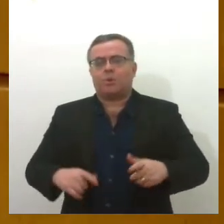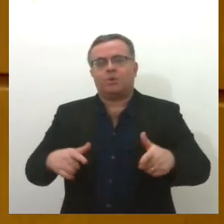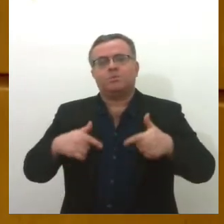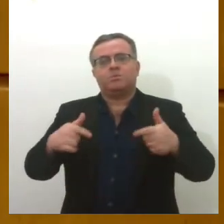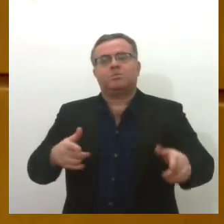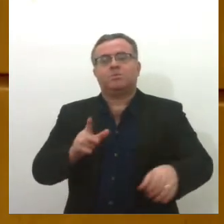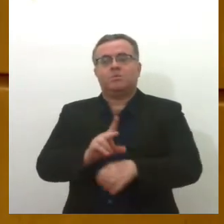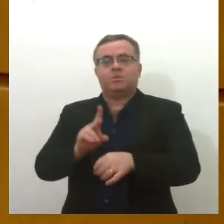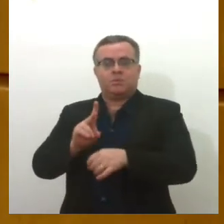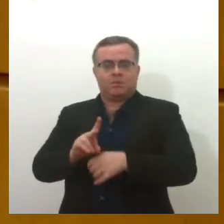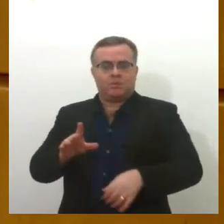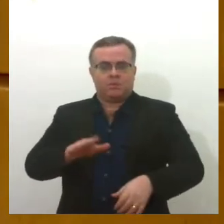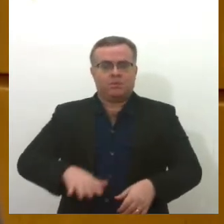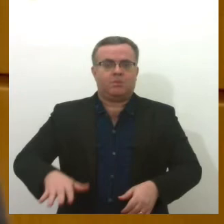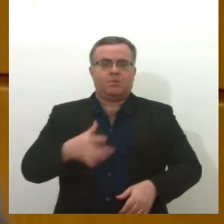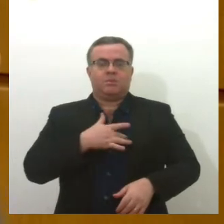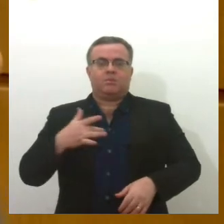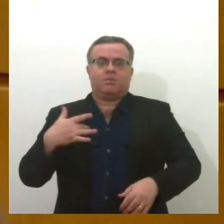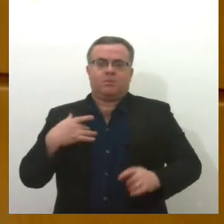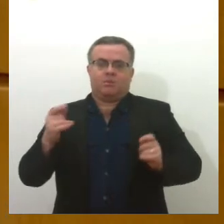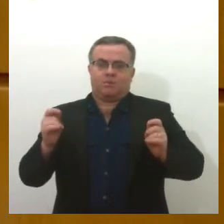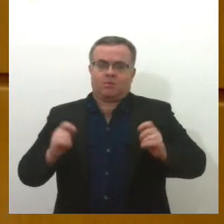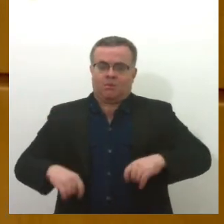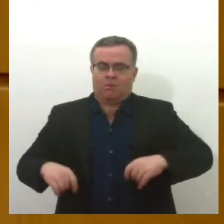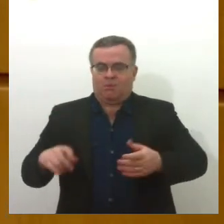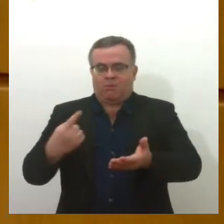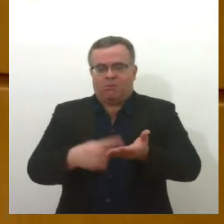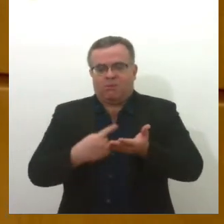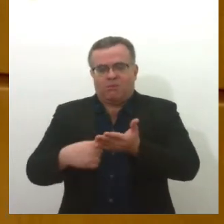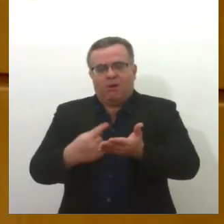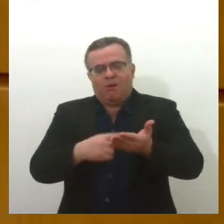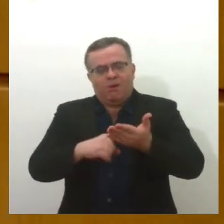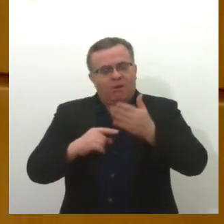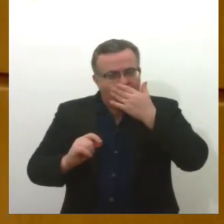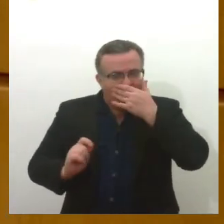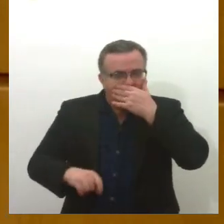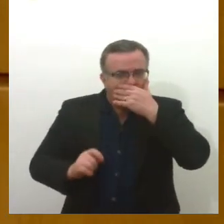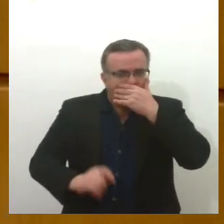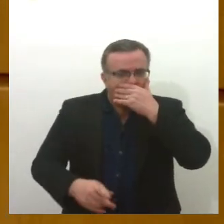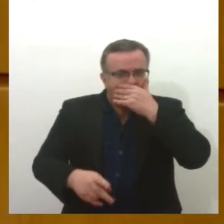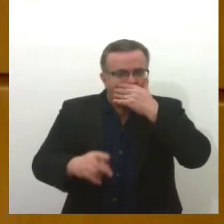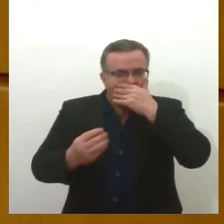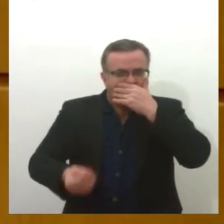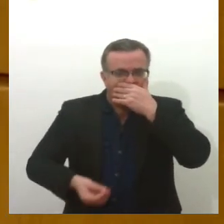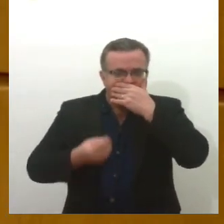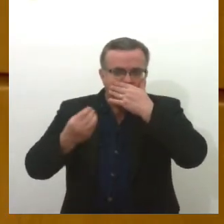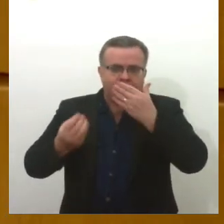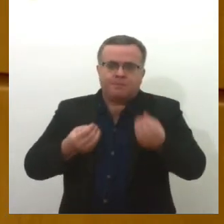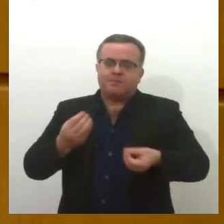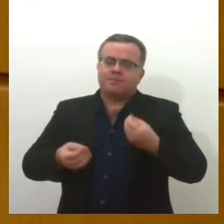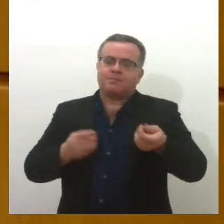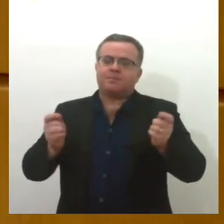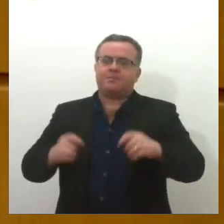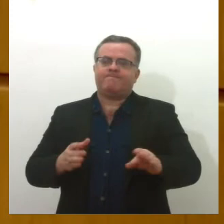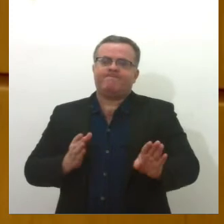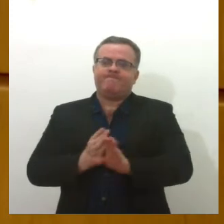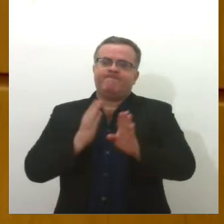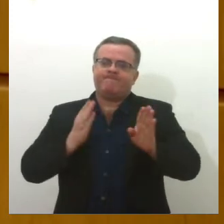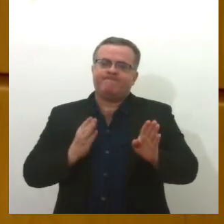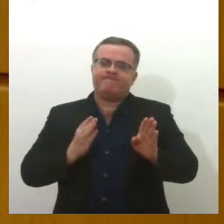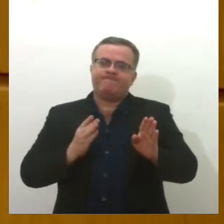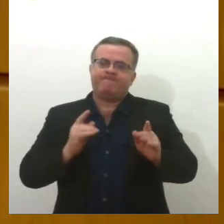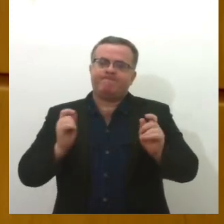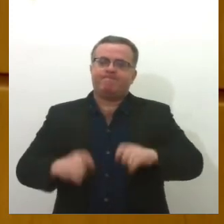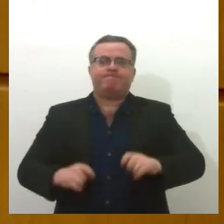São eles, aqueles que têm a capacidade, deputada Gorenti, de, ao identificar as questões,